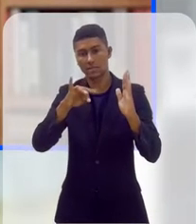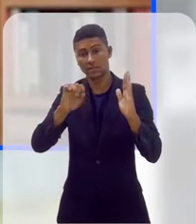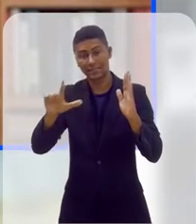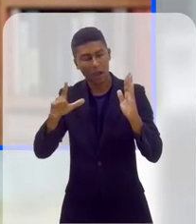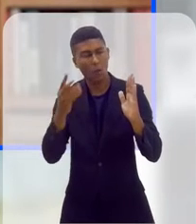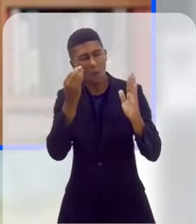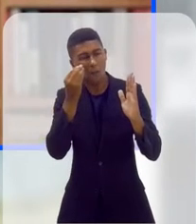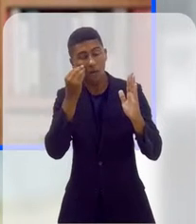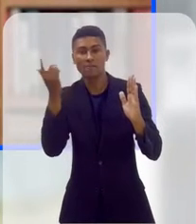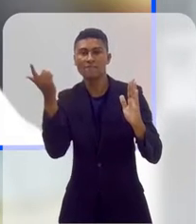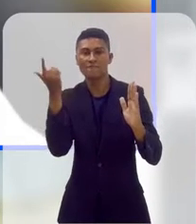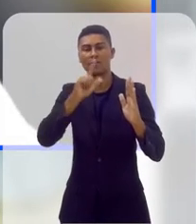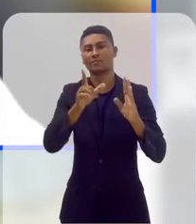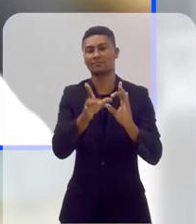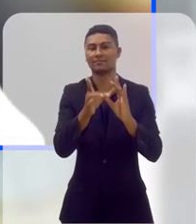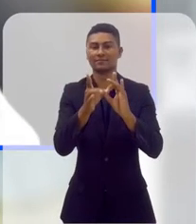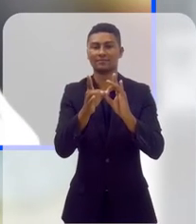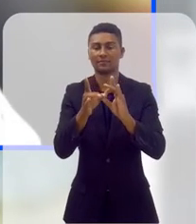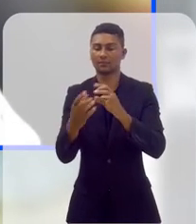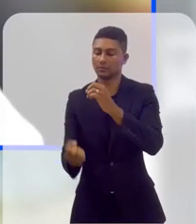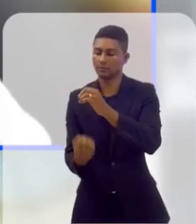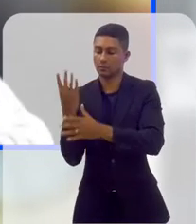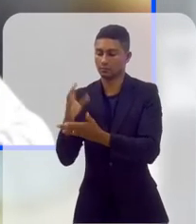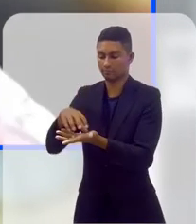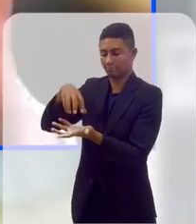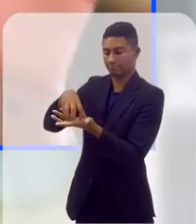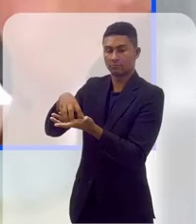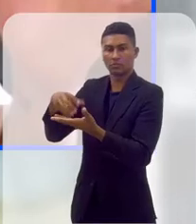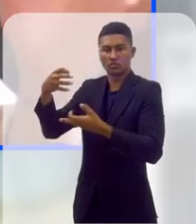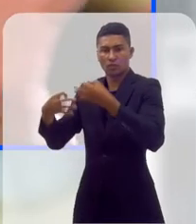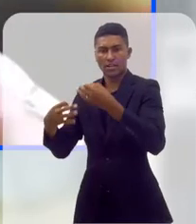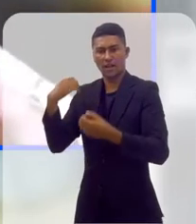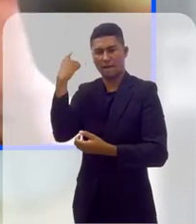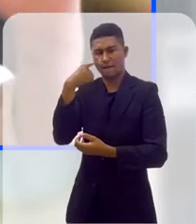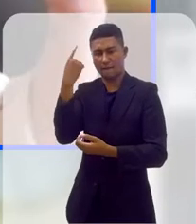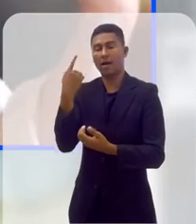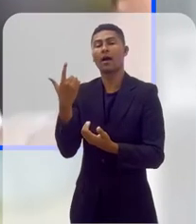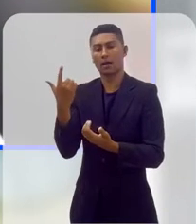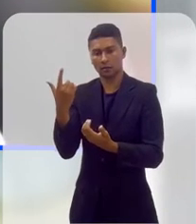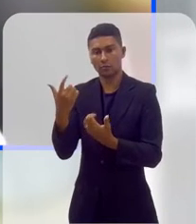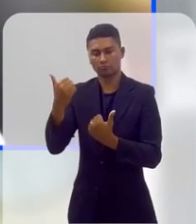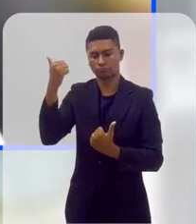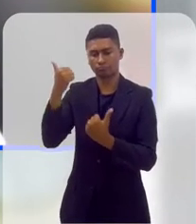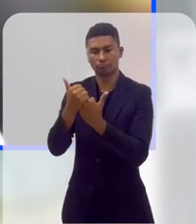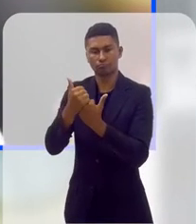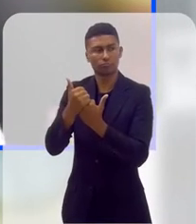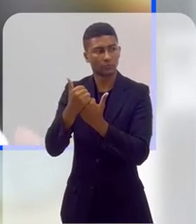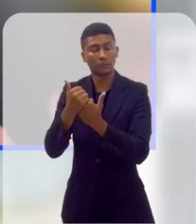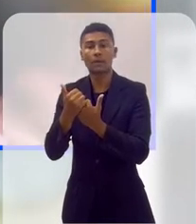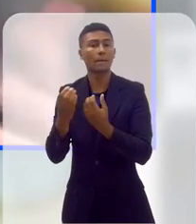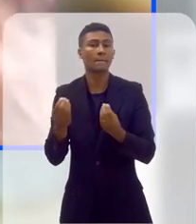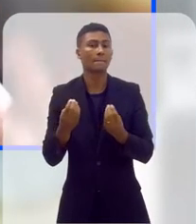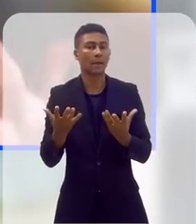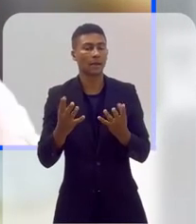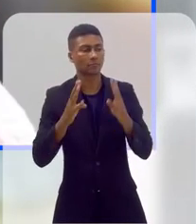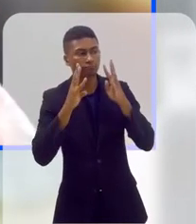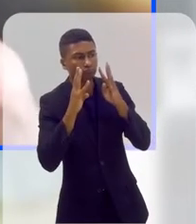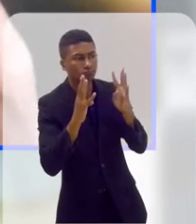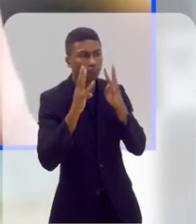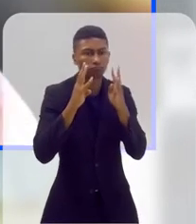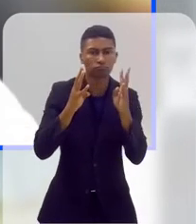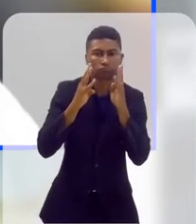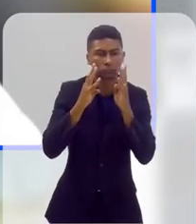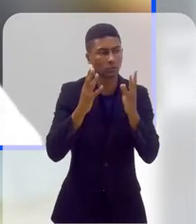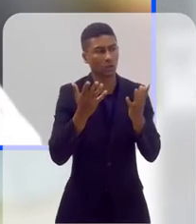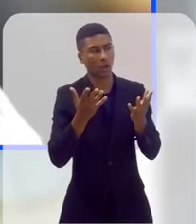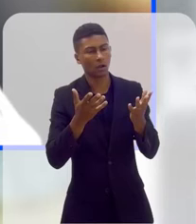conseguimos instituir aí uma clínica jurídica, né, nessa perspectiva de um atendimento um pouco mais sensível, um pouco